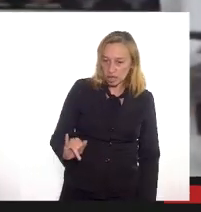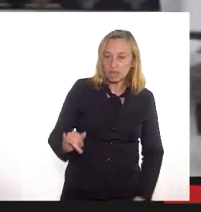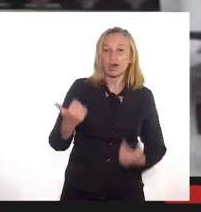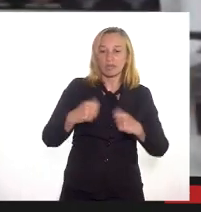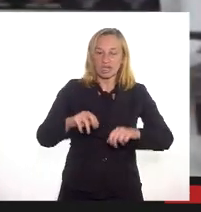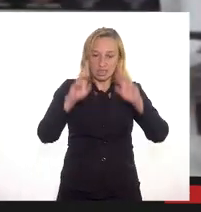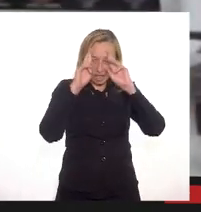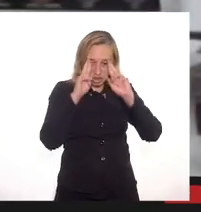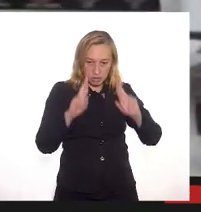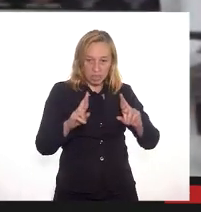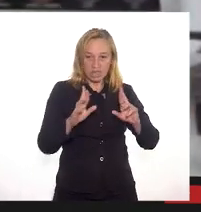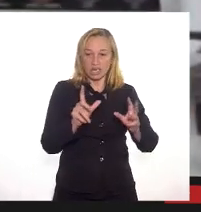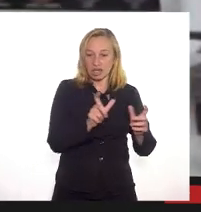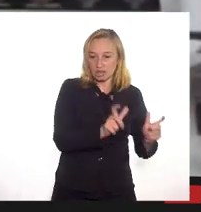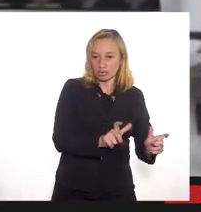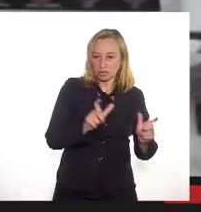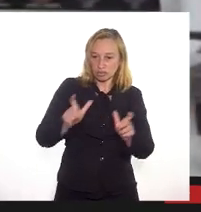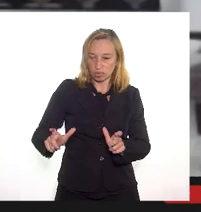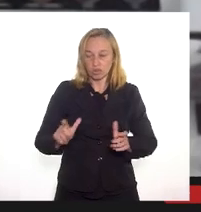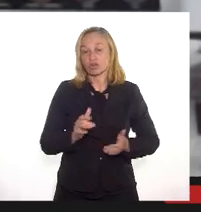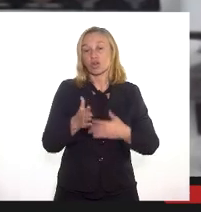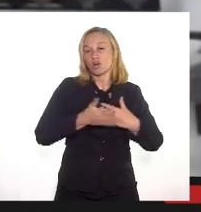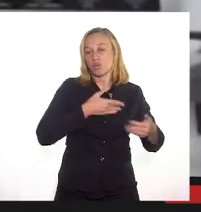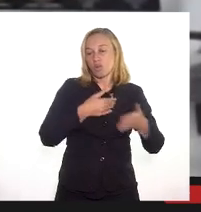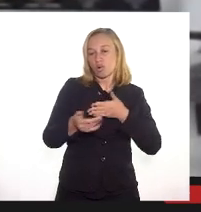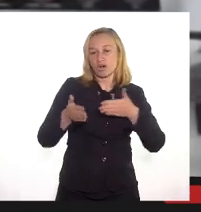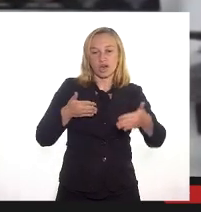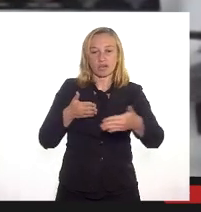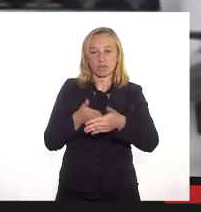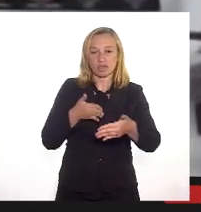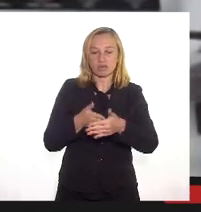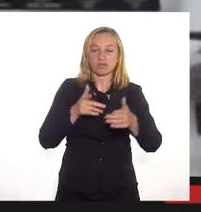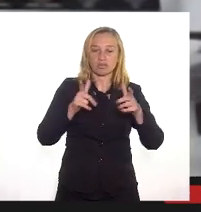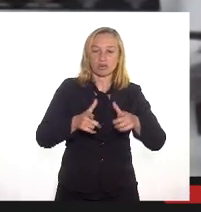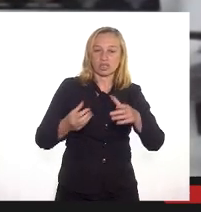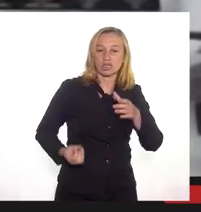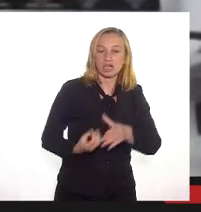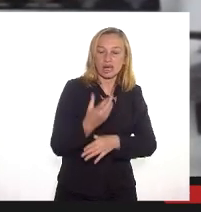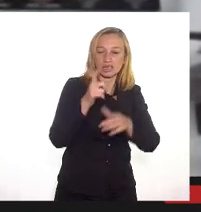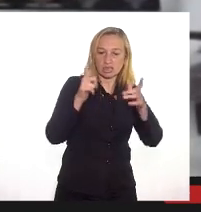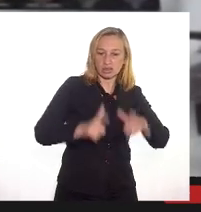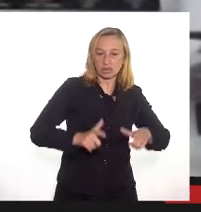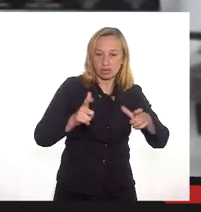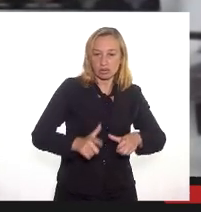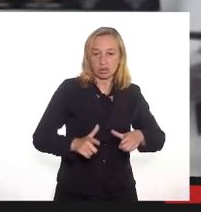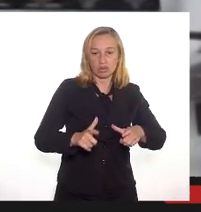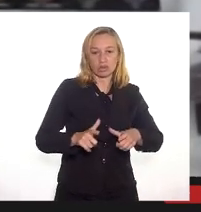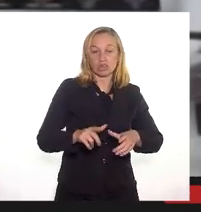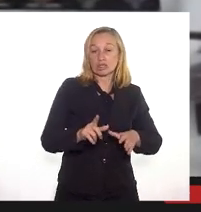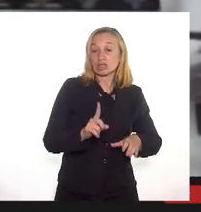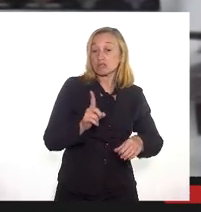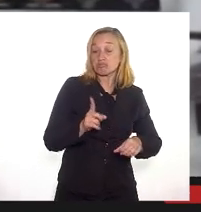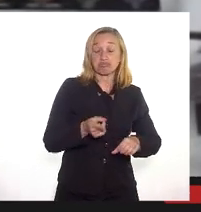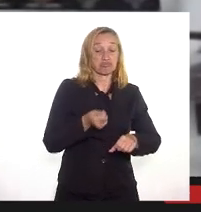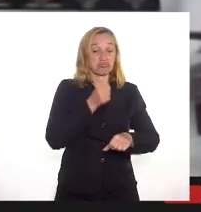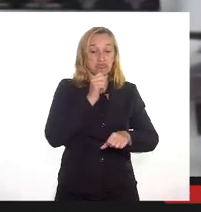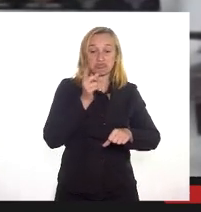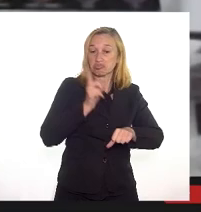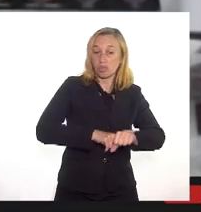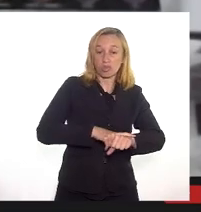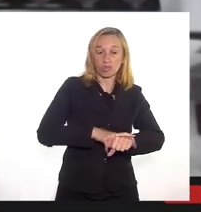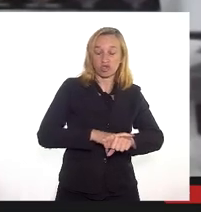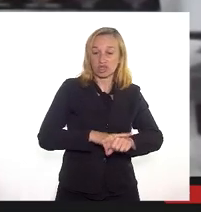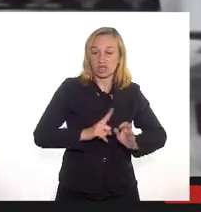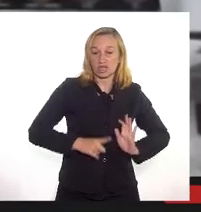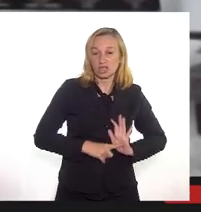ser respeitada qualquer empreendimento que foi implantado nesse local em momento nenhum ele vai deixar de